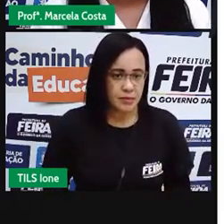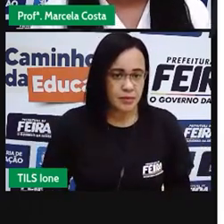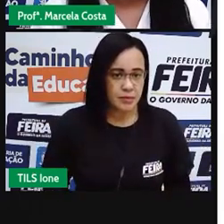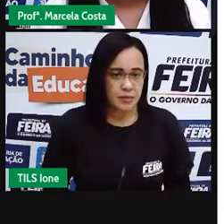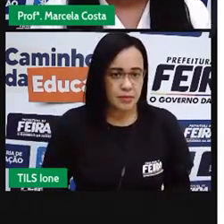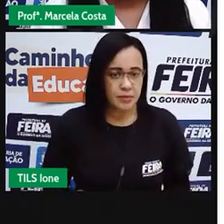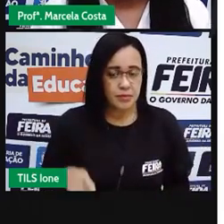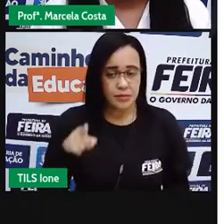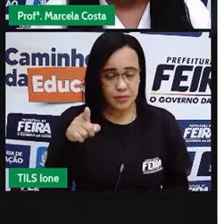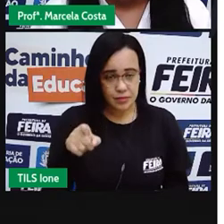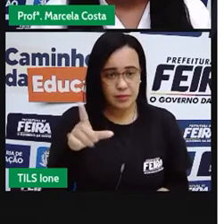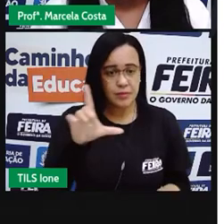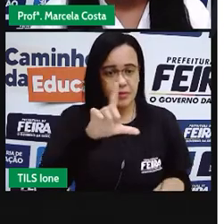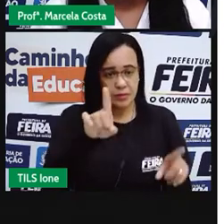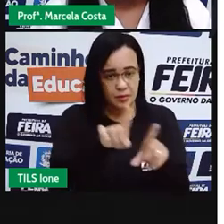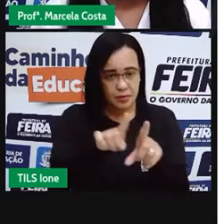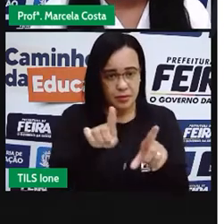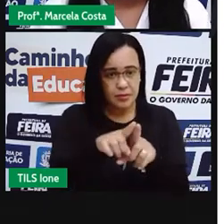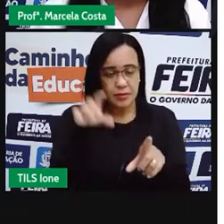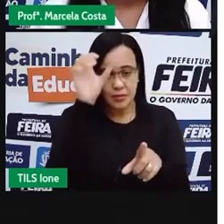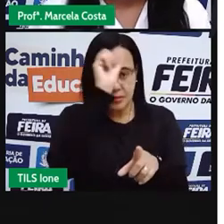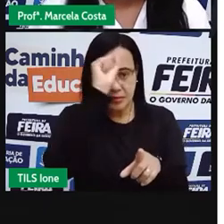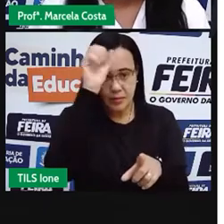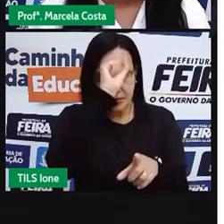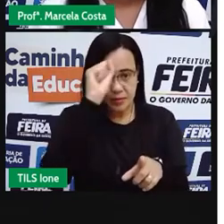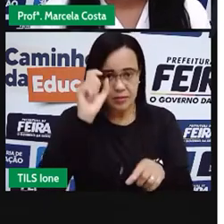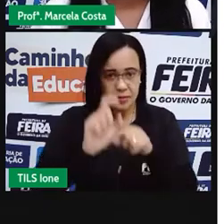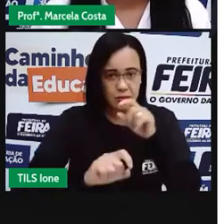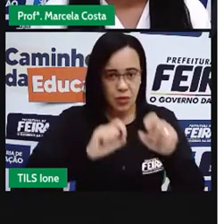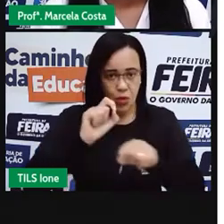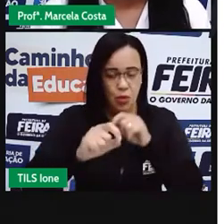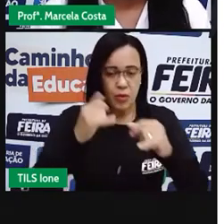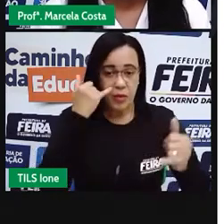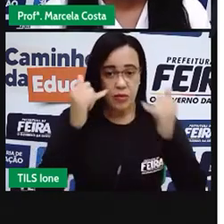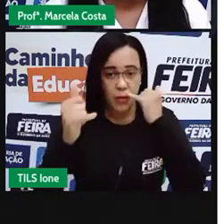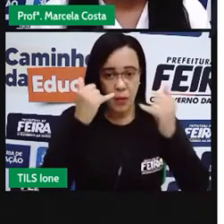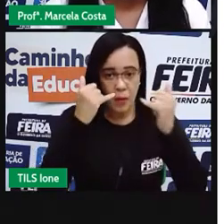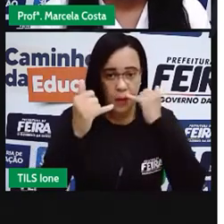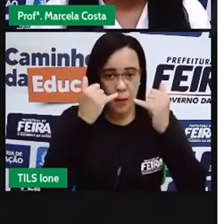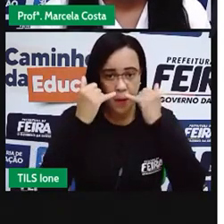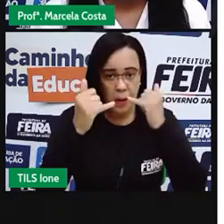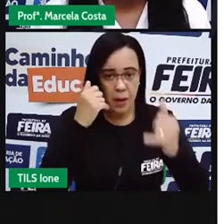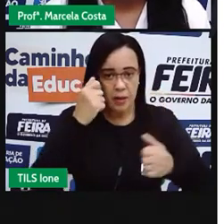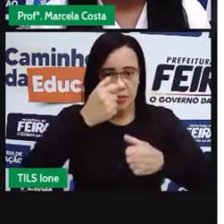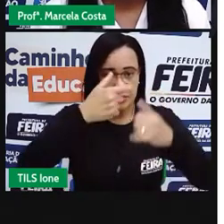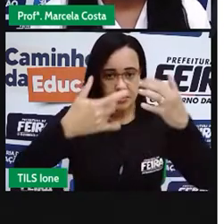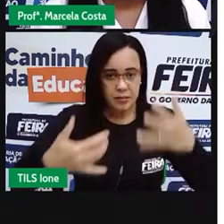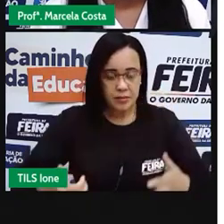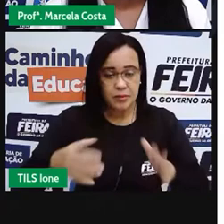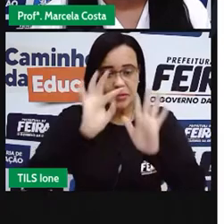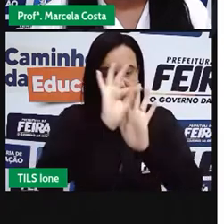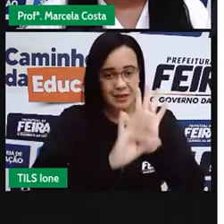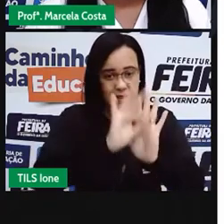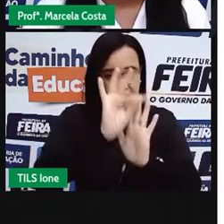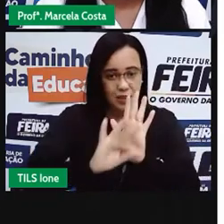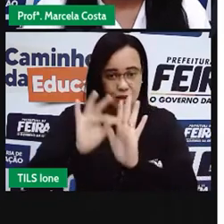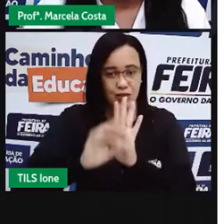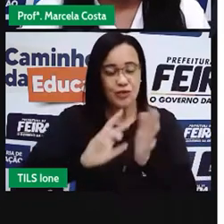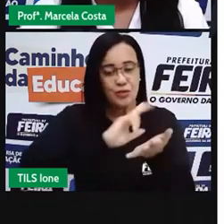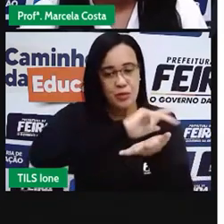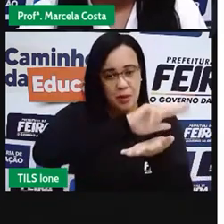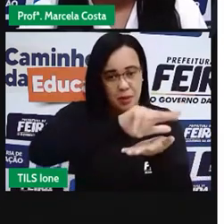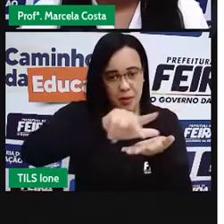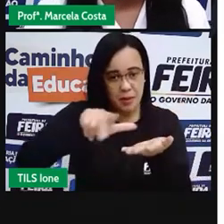E que você também aprenda, ela vai usar informações escritas em diferentes textos. E